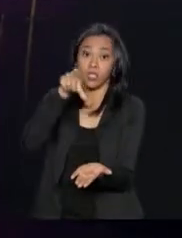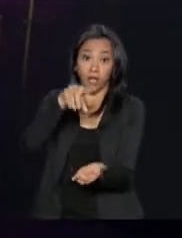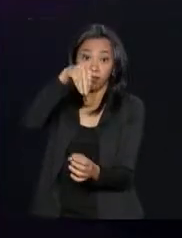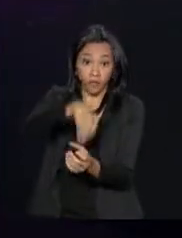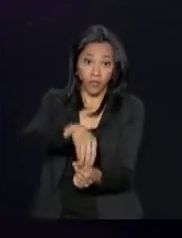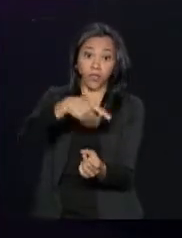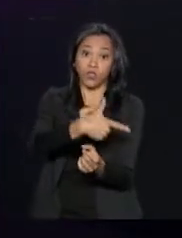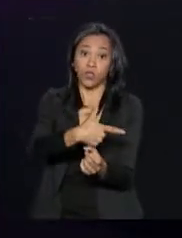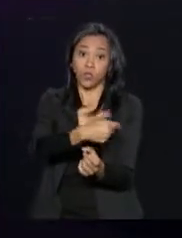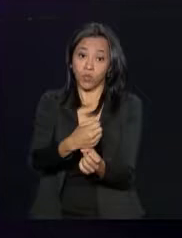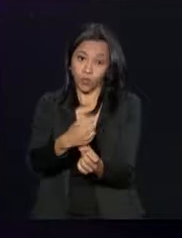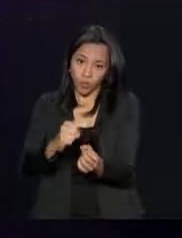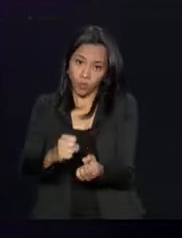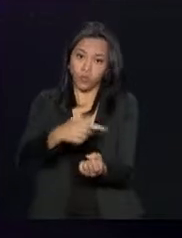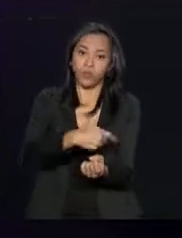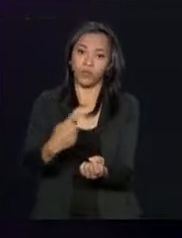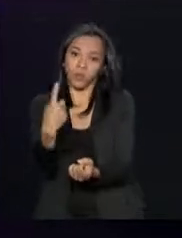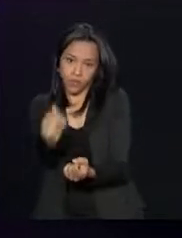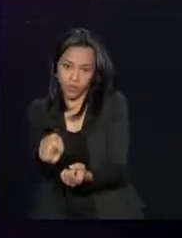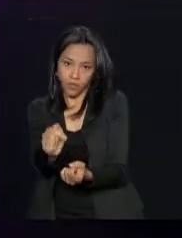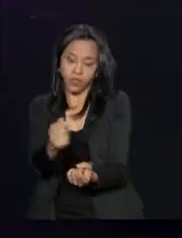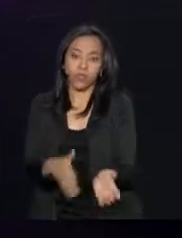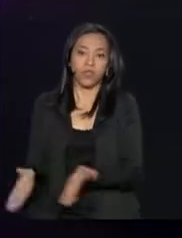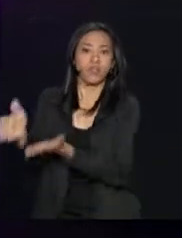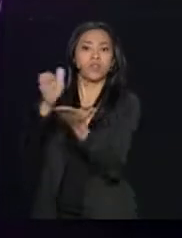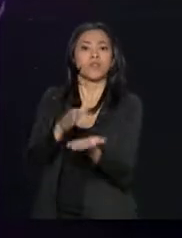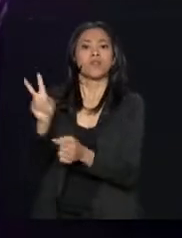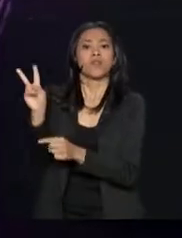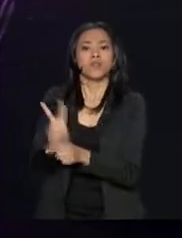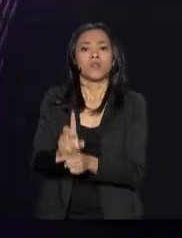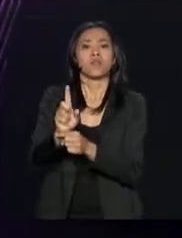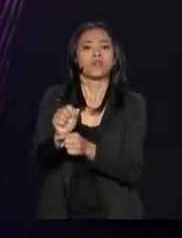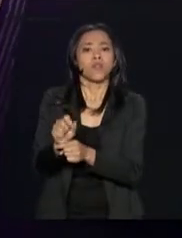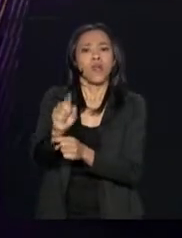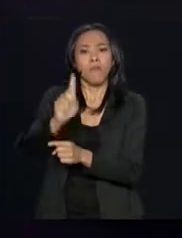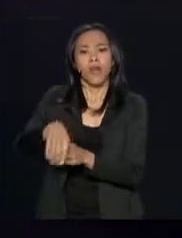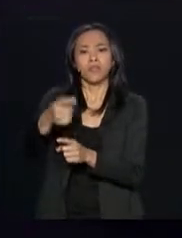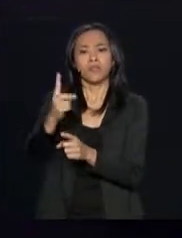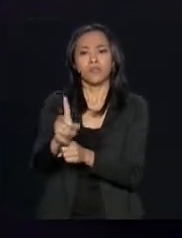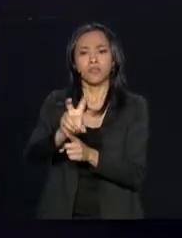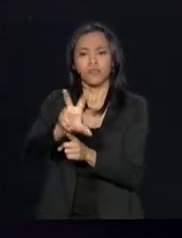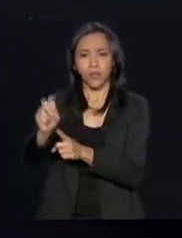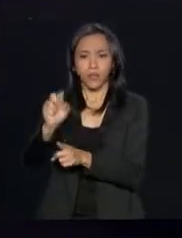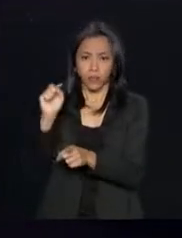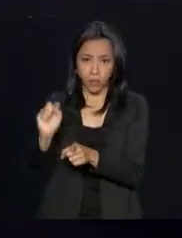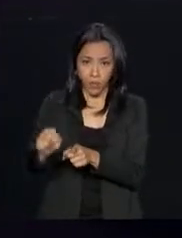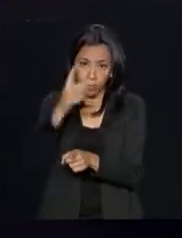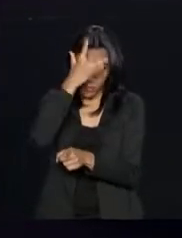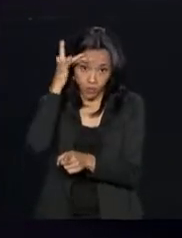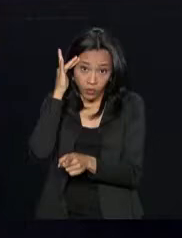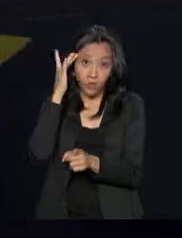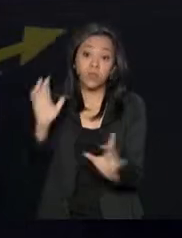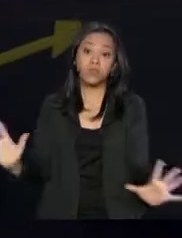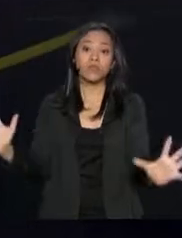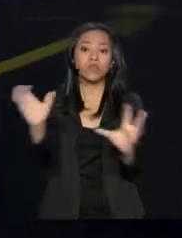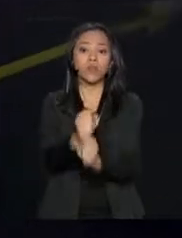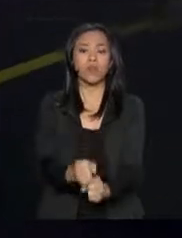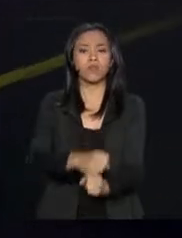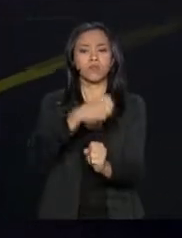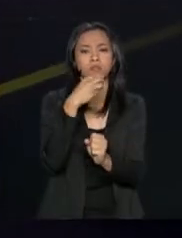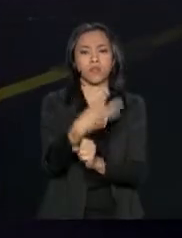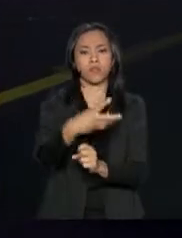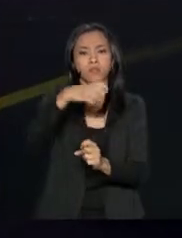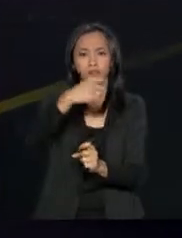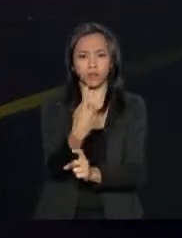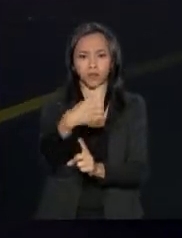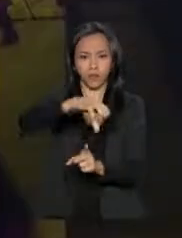a 2017. O crédito bancário é destinado a mais de 150 mil contribuintes e soma mais de 319